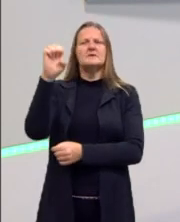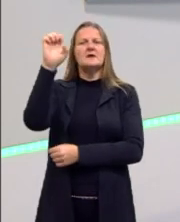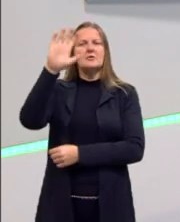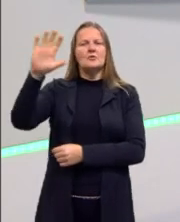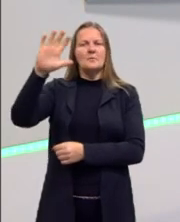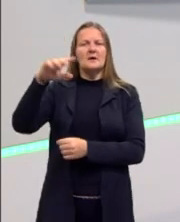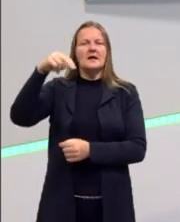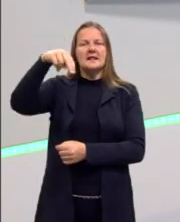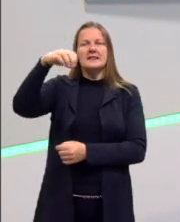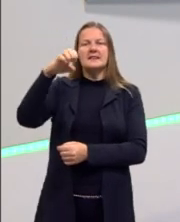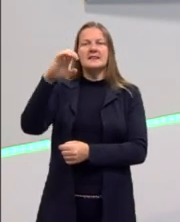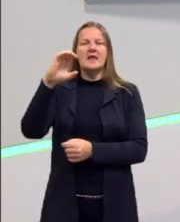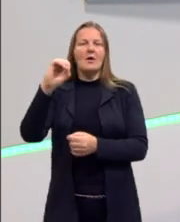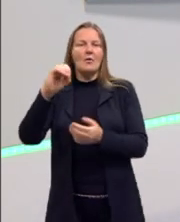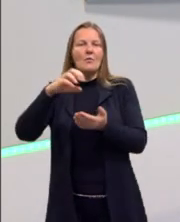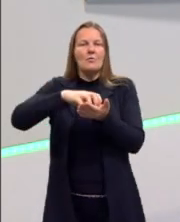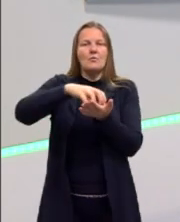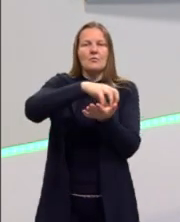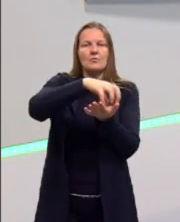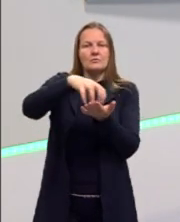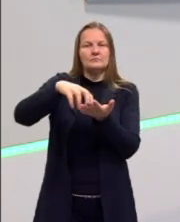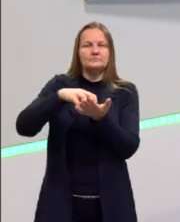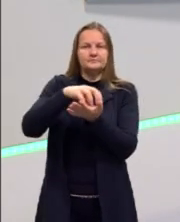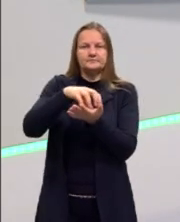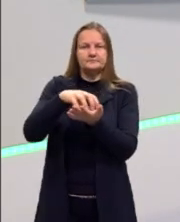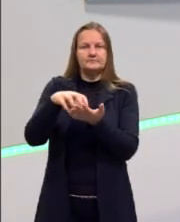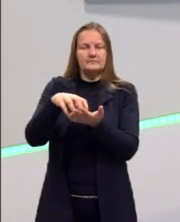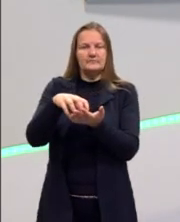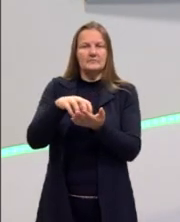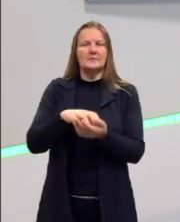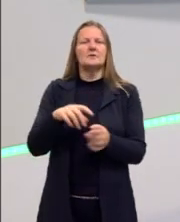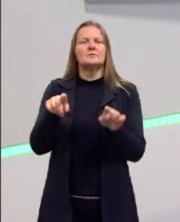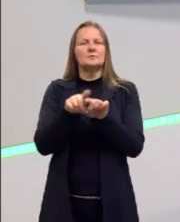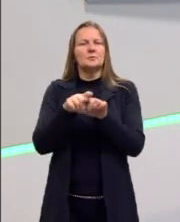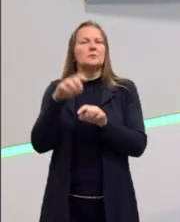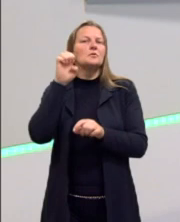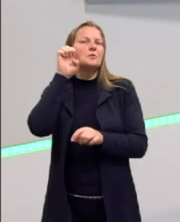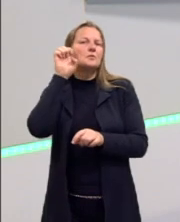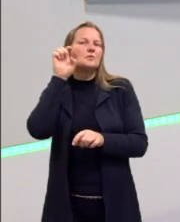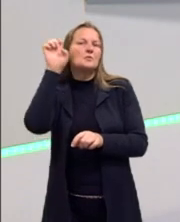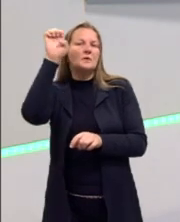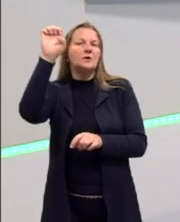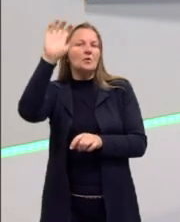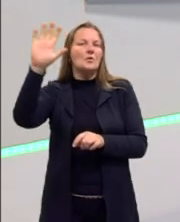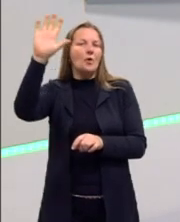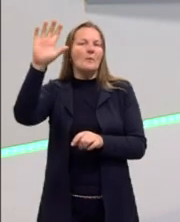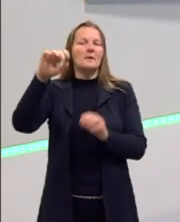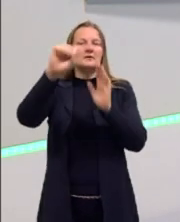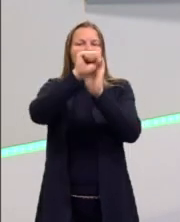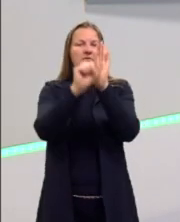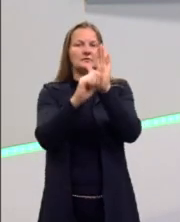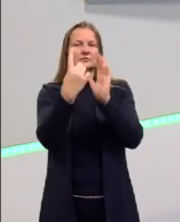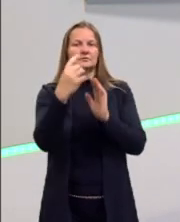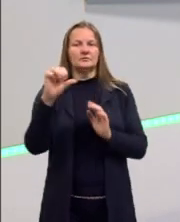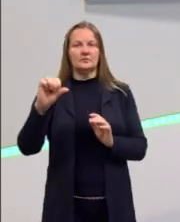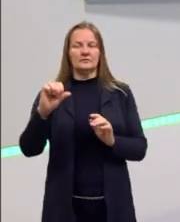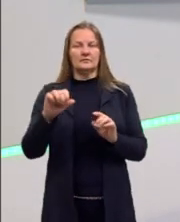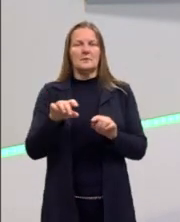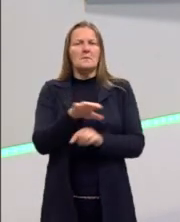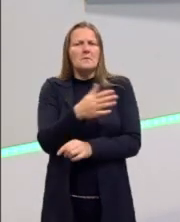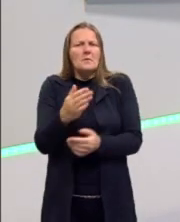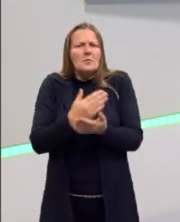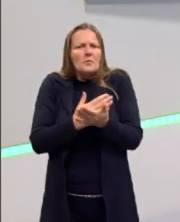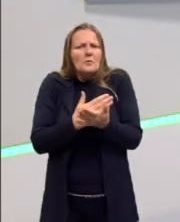neocolonialismo, imperialismo ou neocolonialismo europeu do século XIX. Só que daí eles